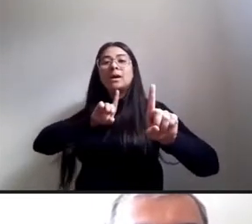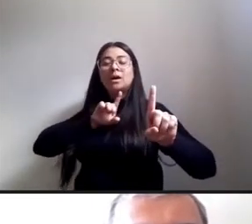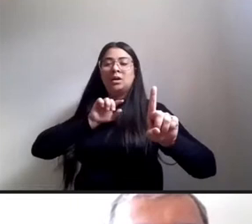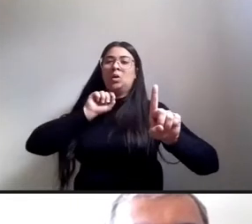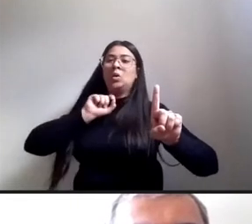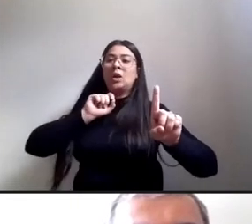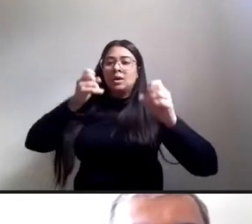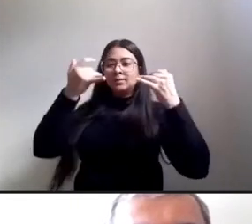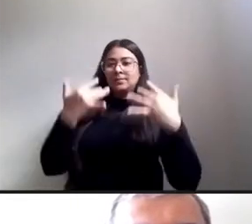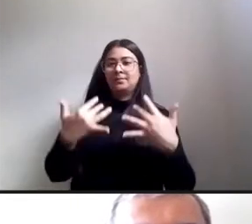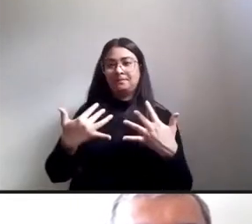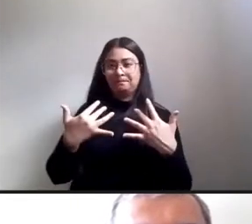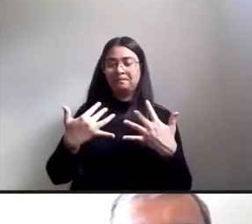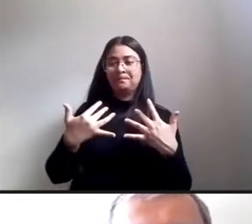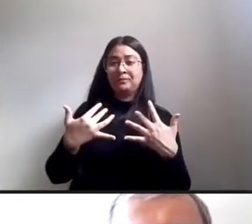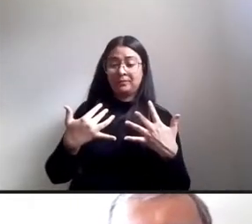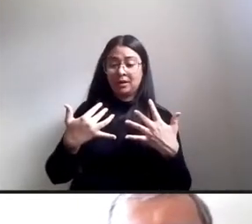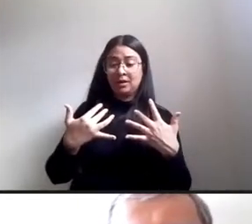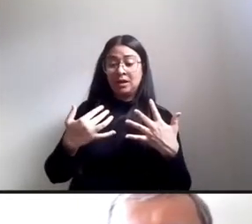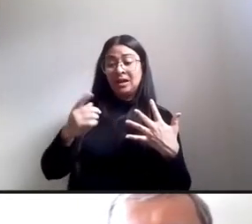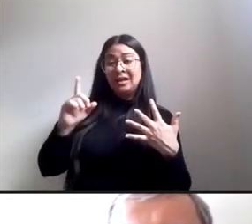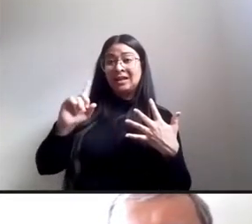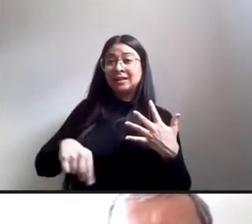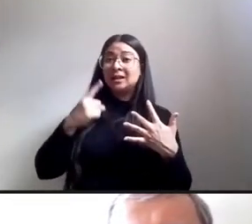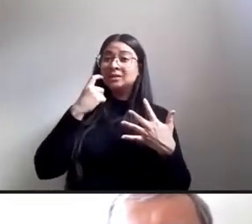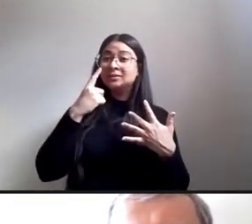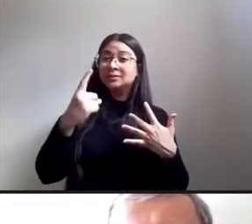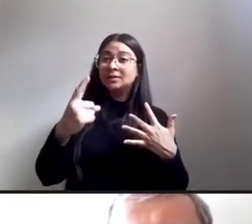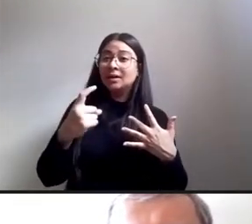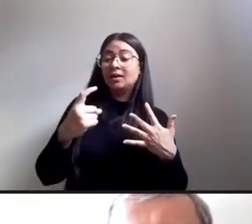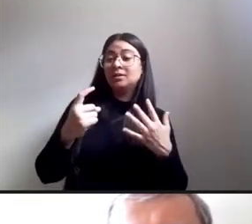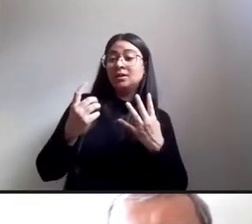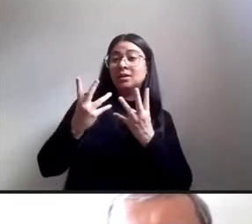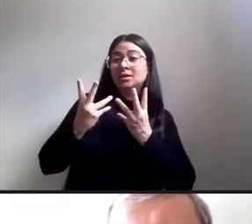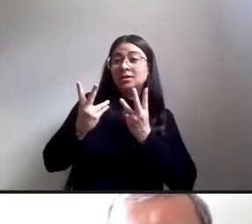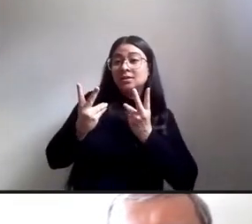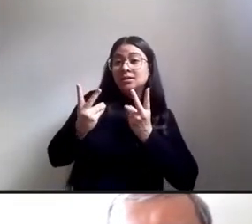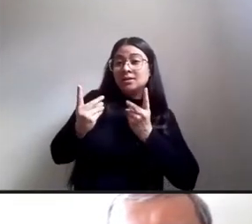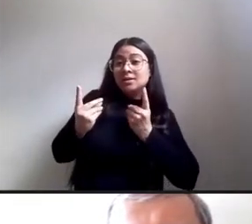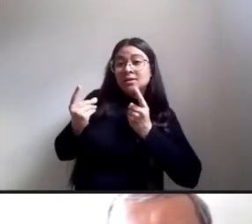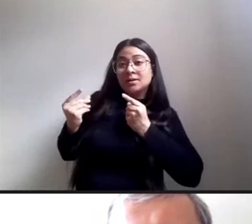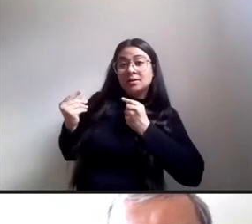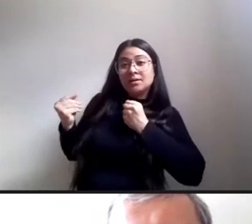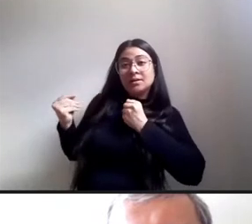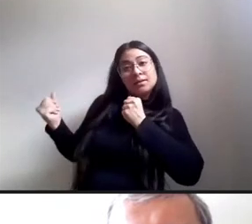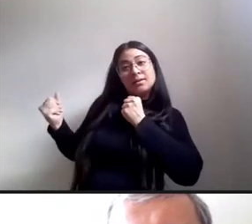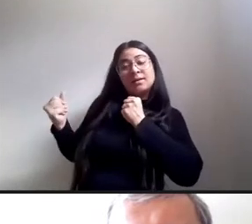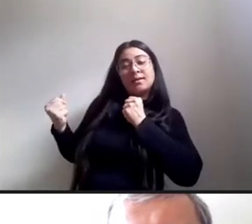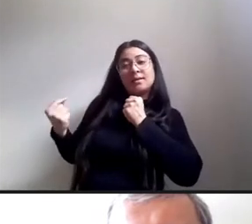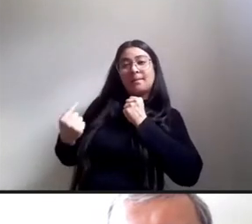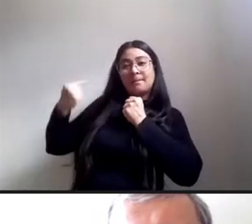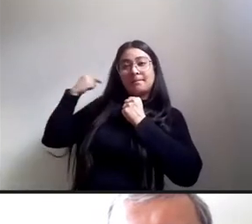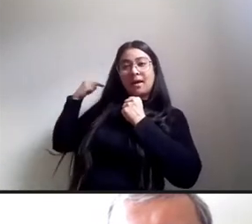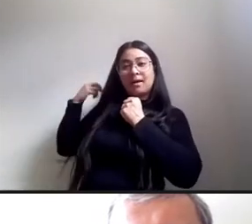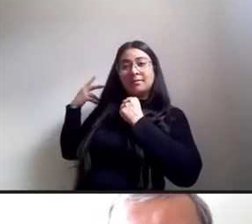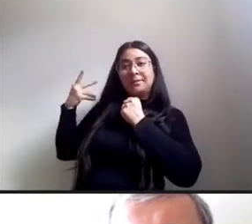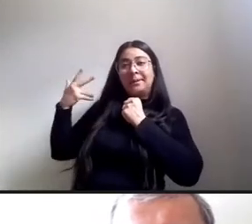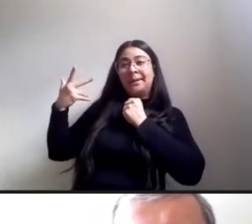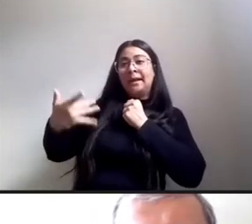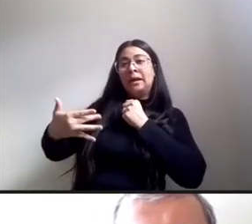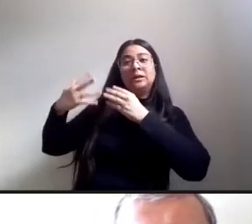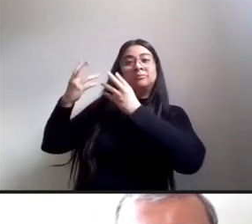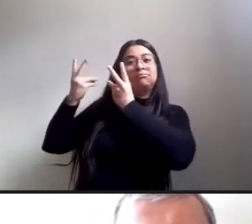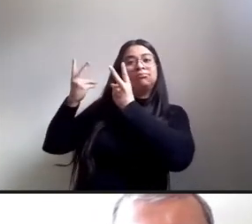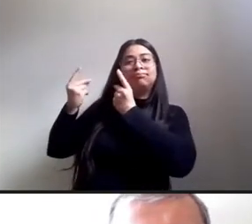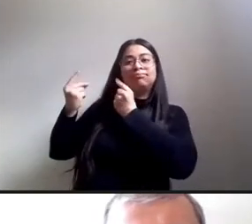que há o interesse de desconstruir toda a construção que tivemos até esse momento bom tivemos muitos